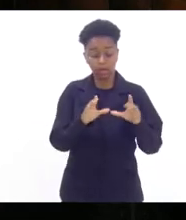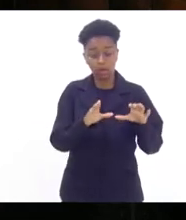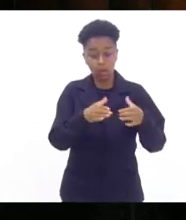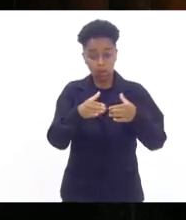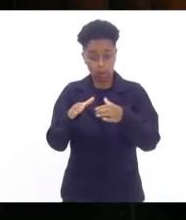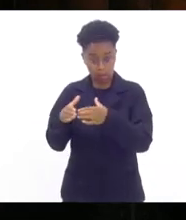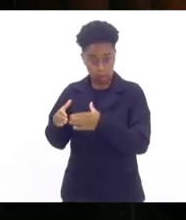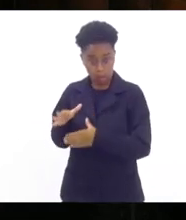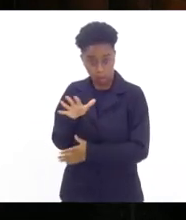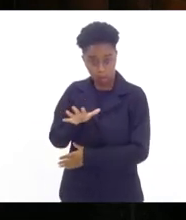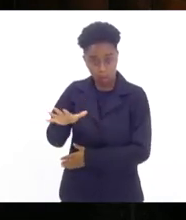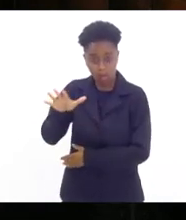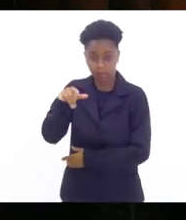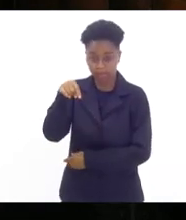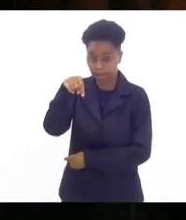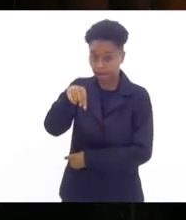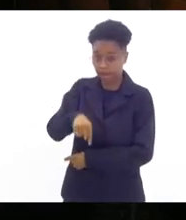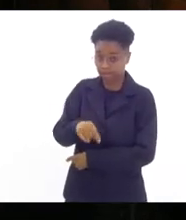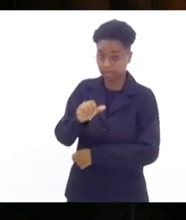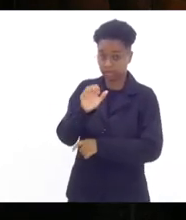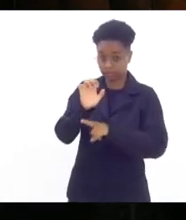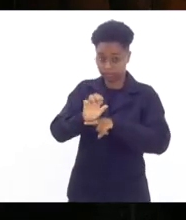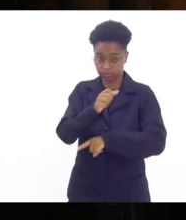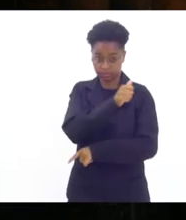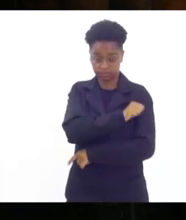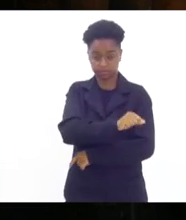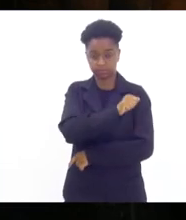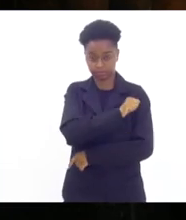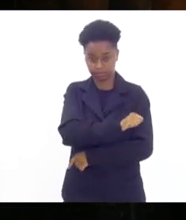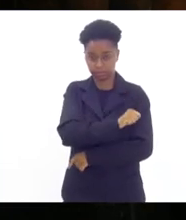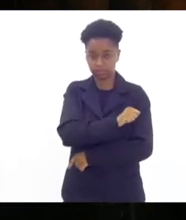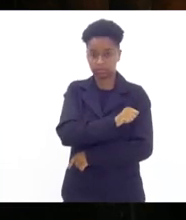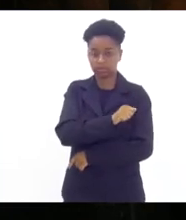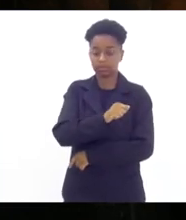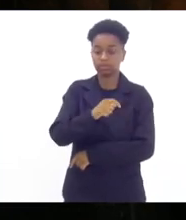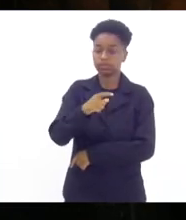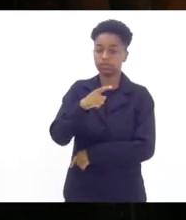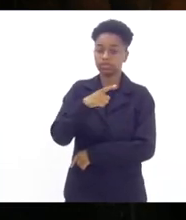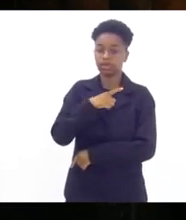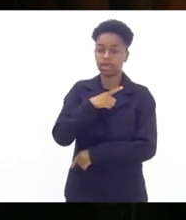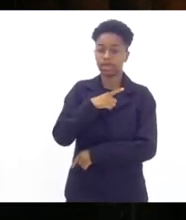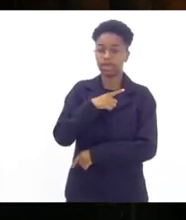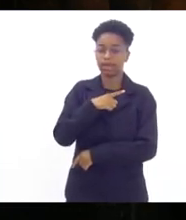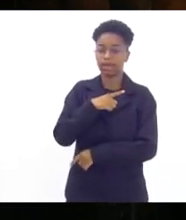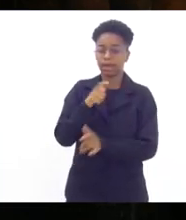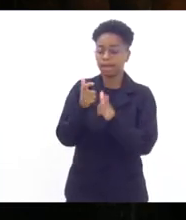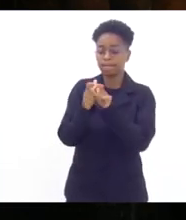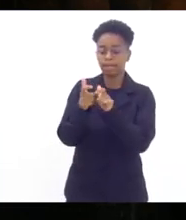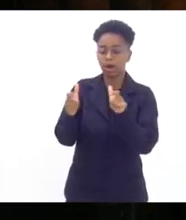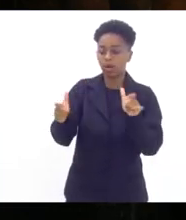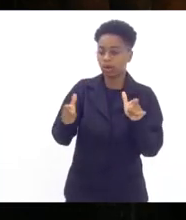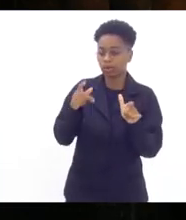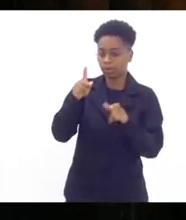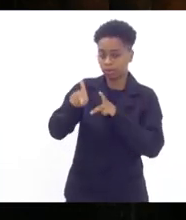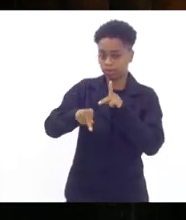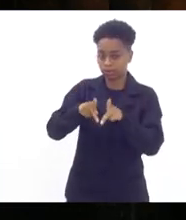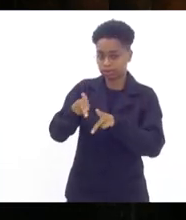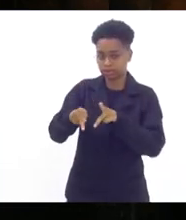do nosso estado onde moram o maior conjunto da população